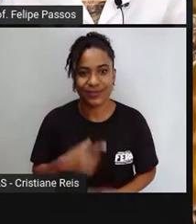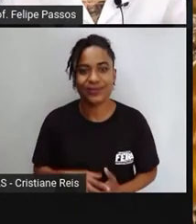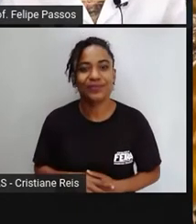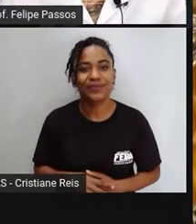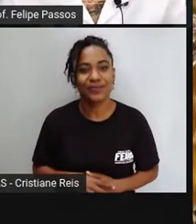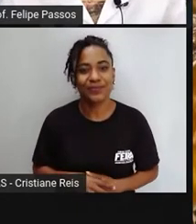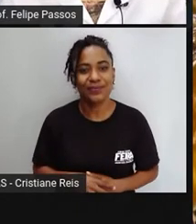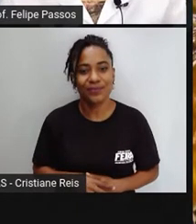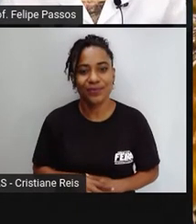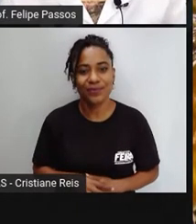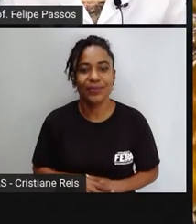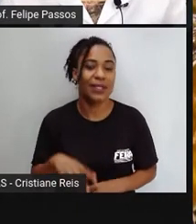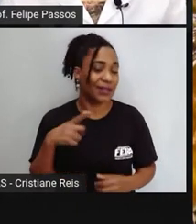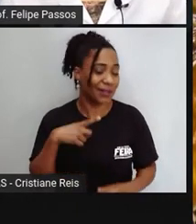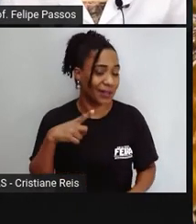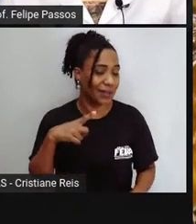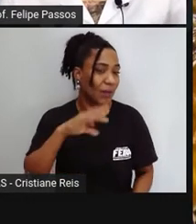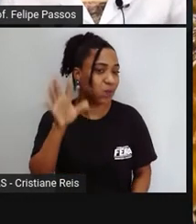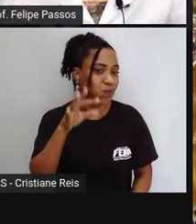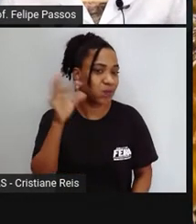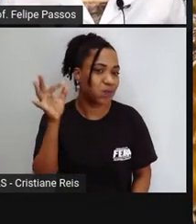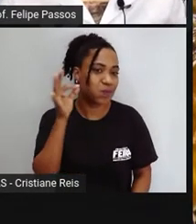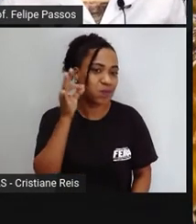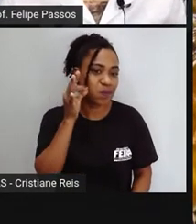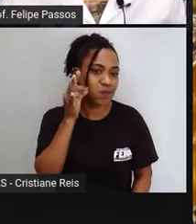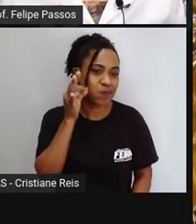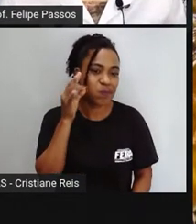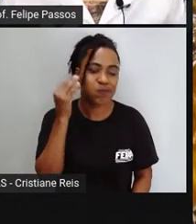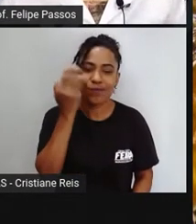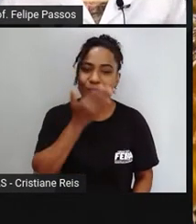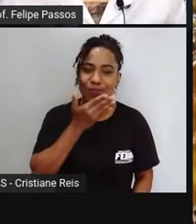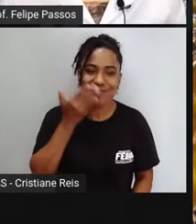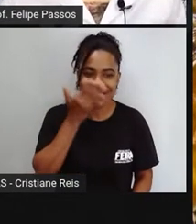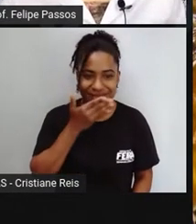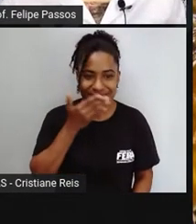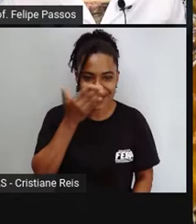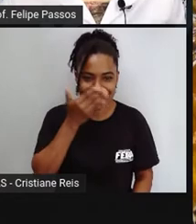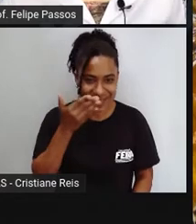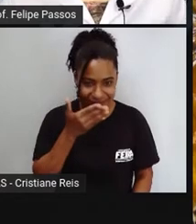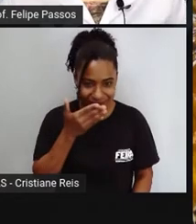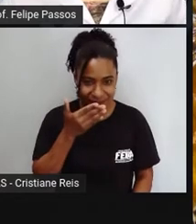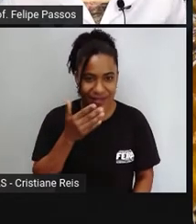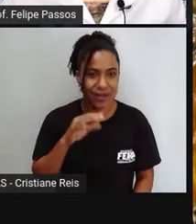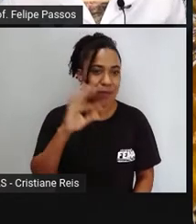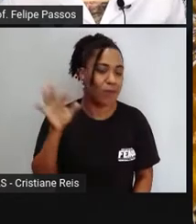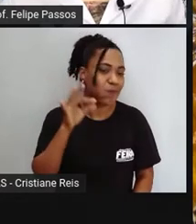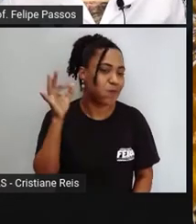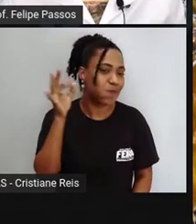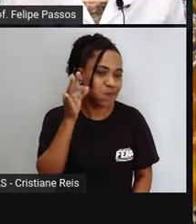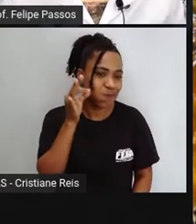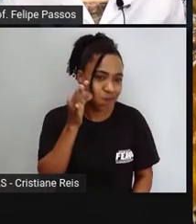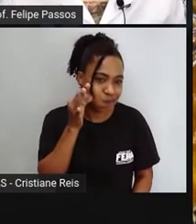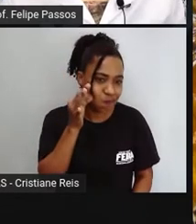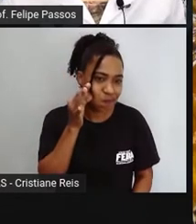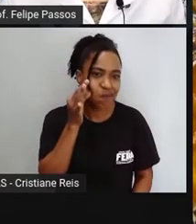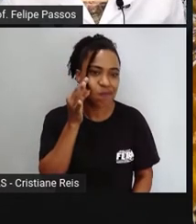E as abelhas, né? Às vezes a gente fala muito de abelha, mas você vê que ela é uma minoria, né? Em relação